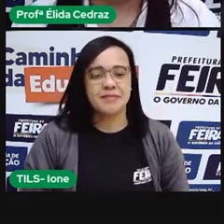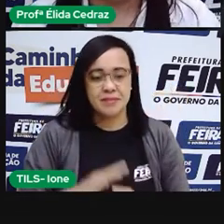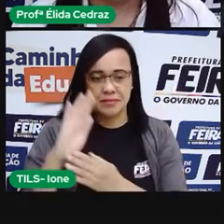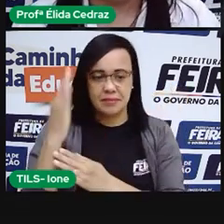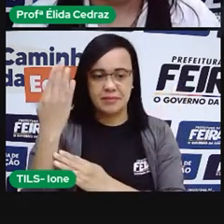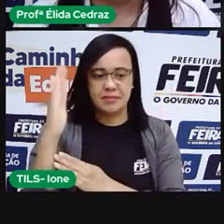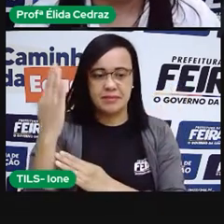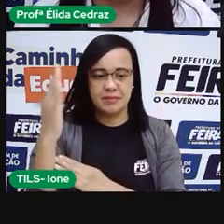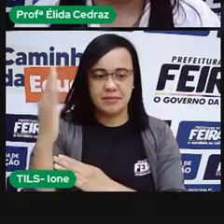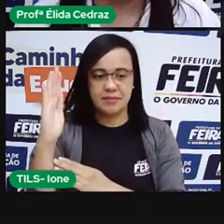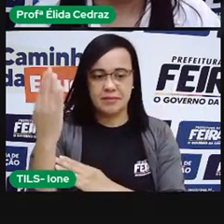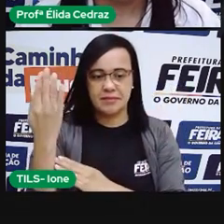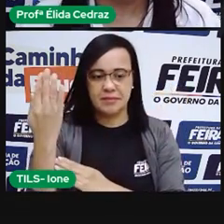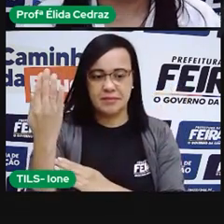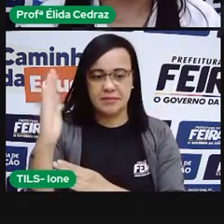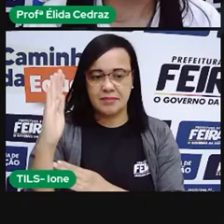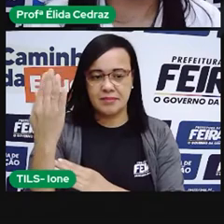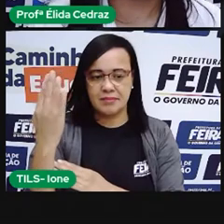Espelho.